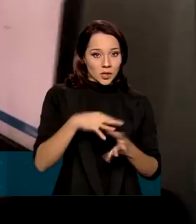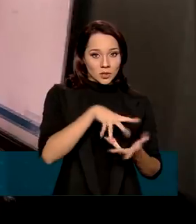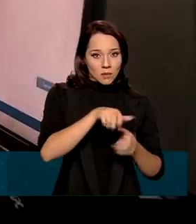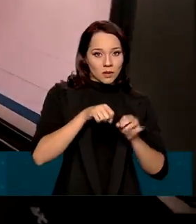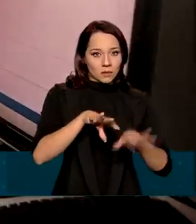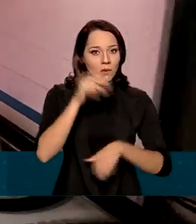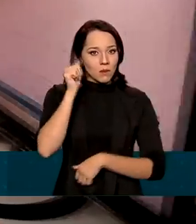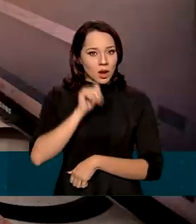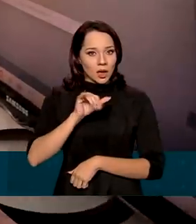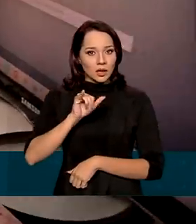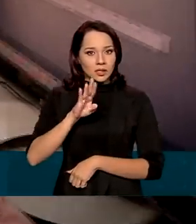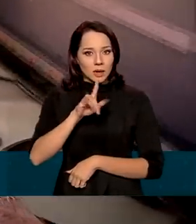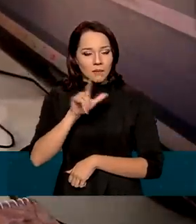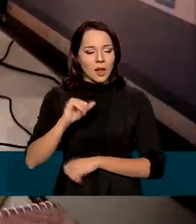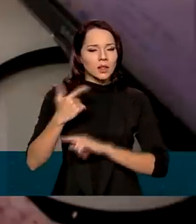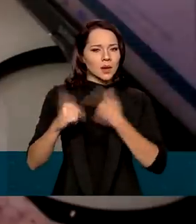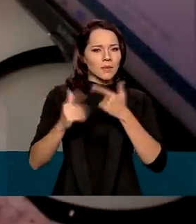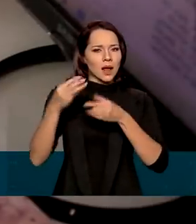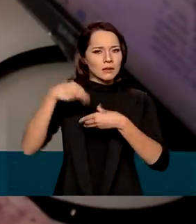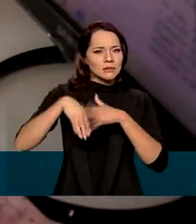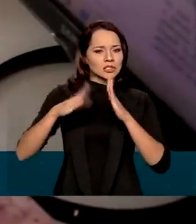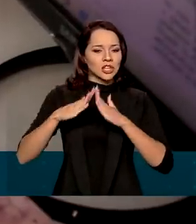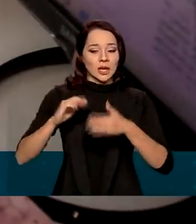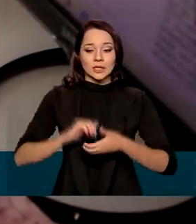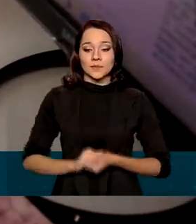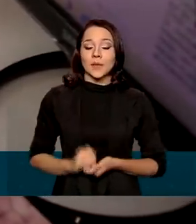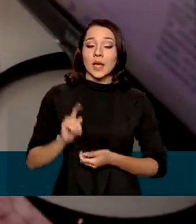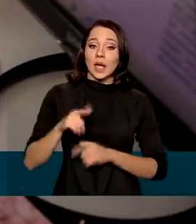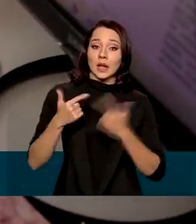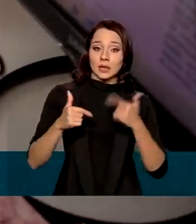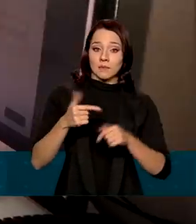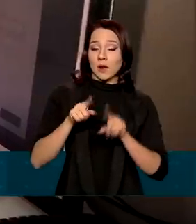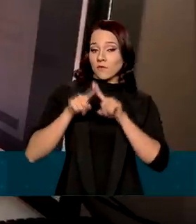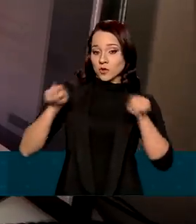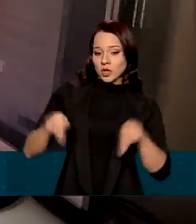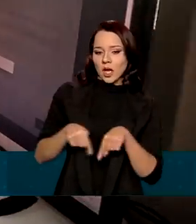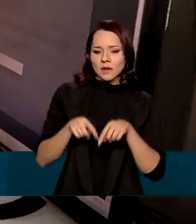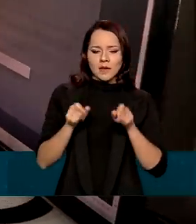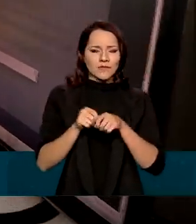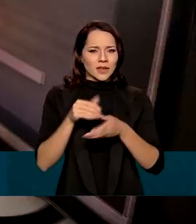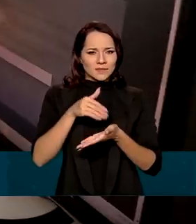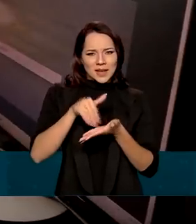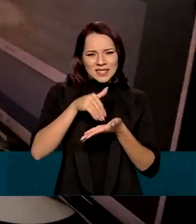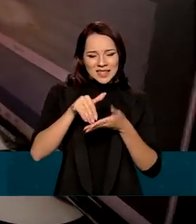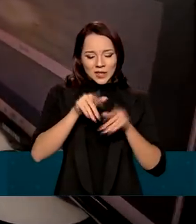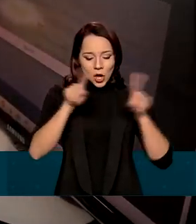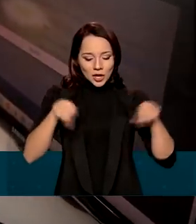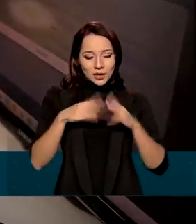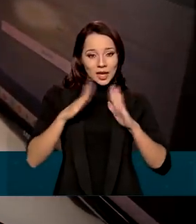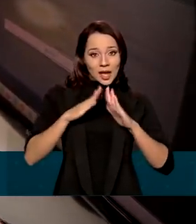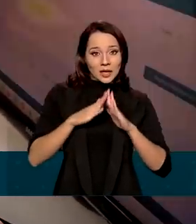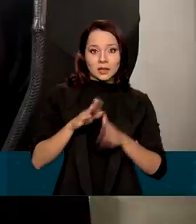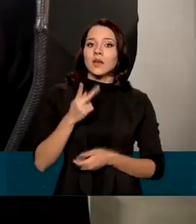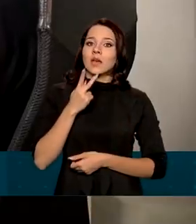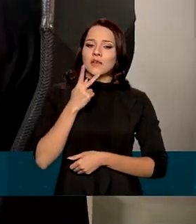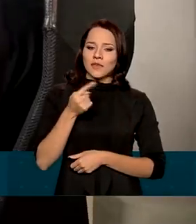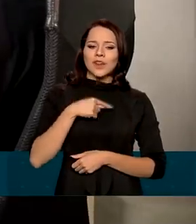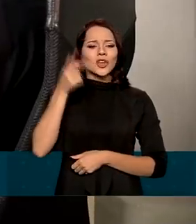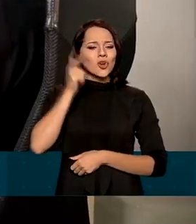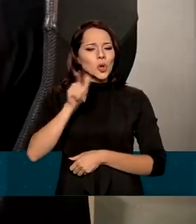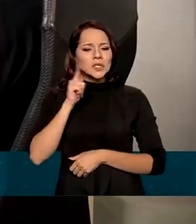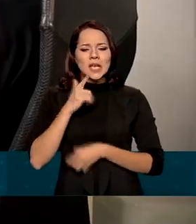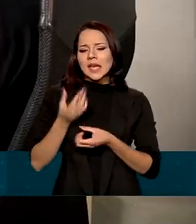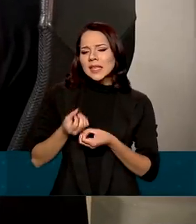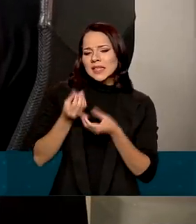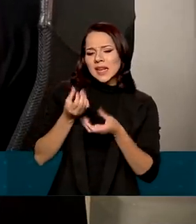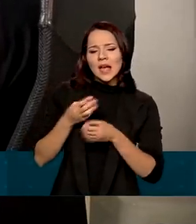Isabela está em trabalho remoto. A funcionária pública montou um escritório em casa e afirma que consegue